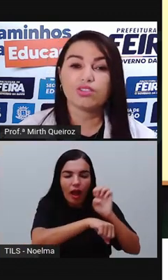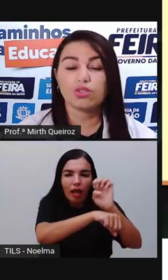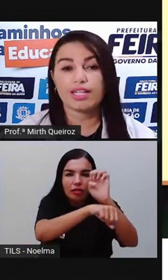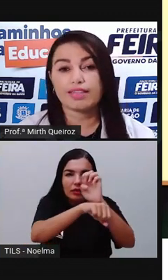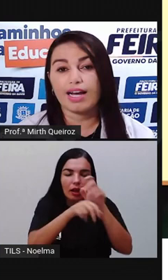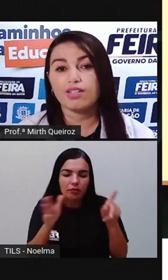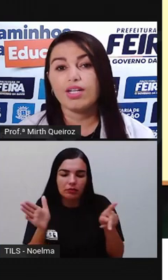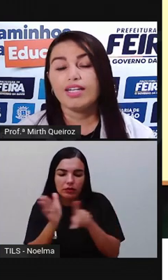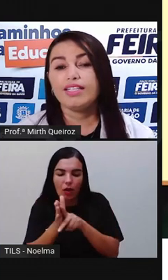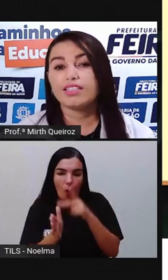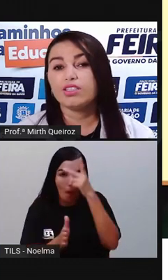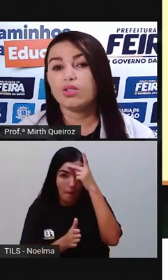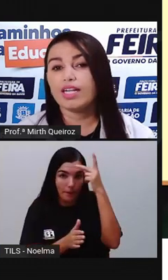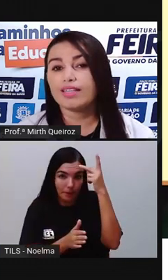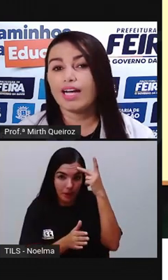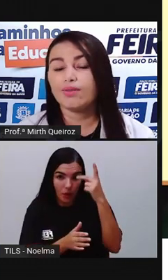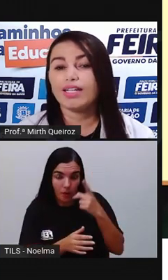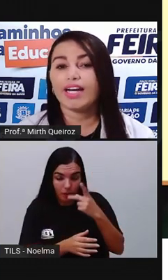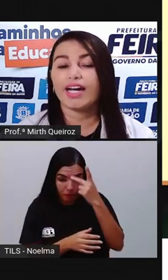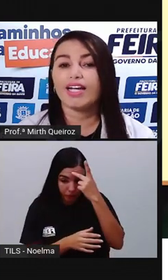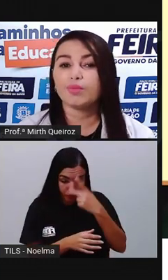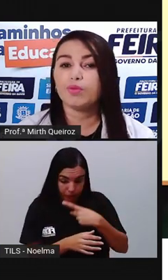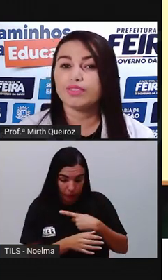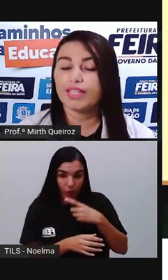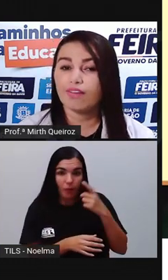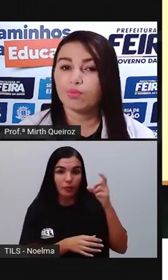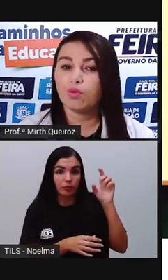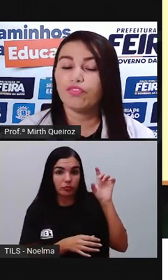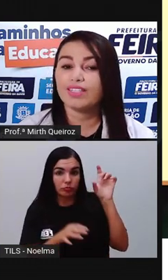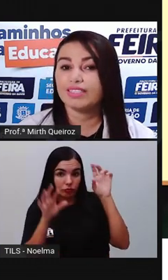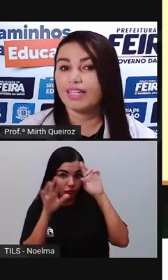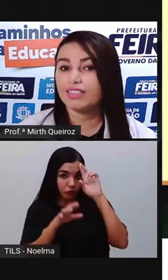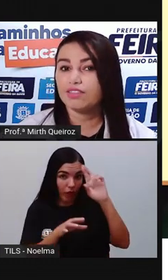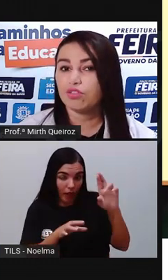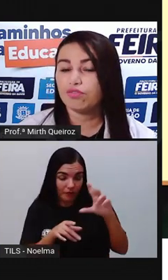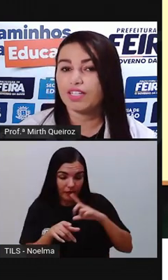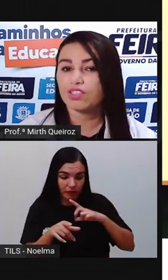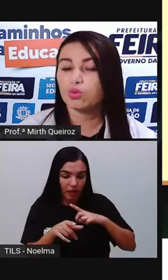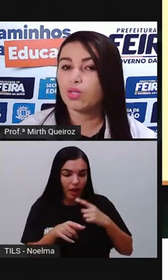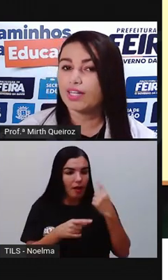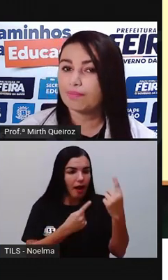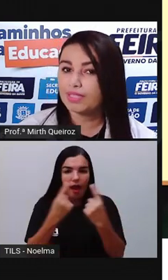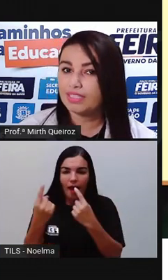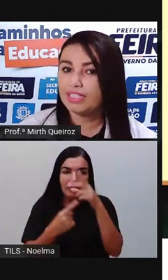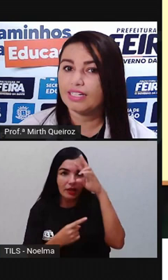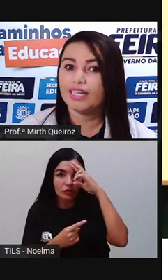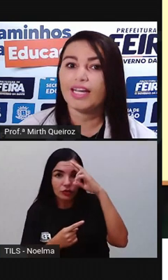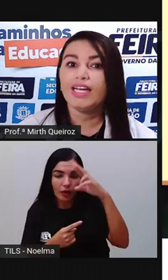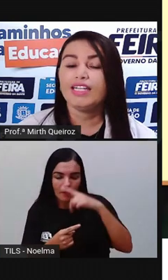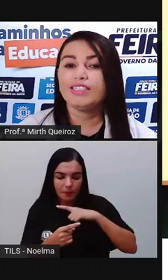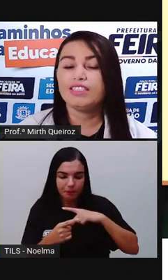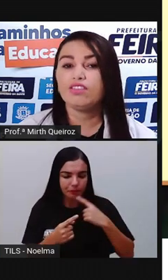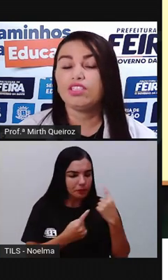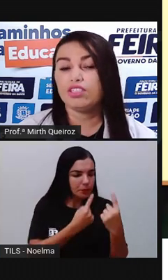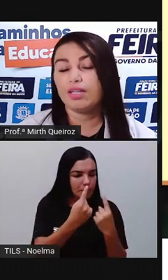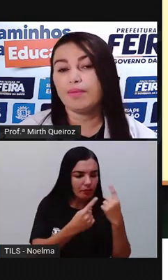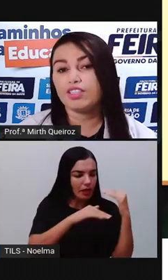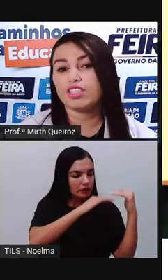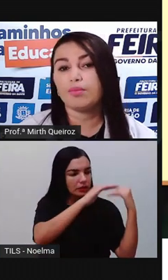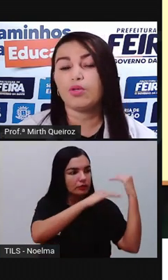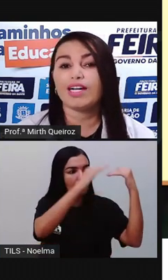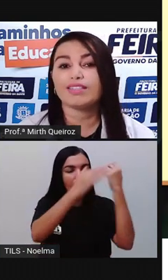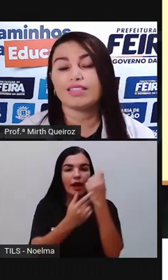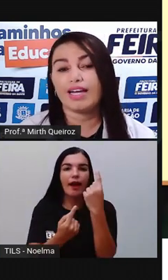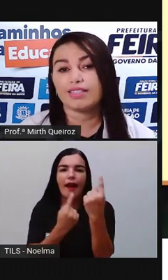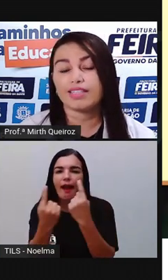tinha seu donatário, e esse donatário, ele era responsável por fazer desenvolver a sua capitania, né? E também